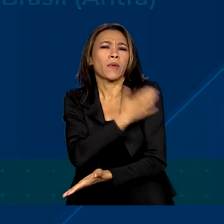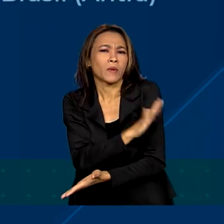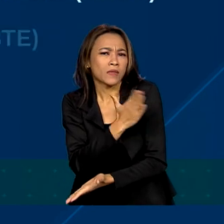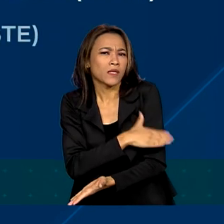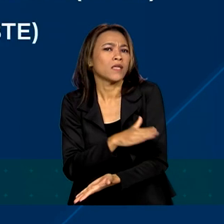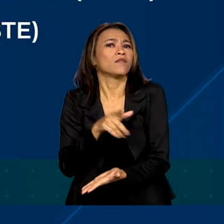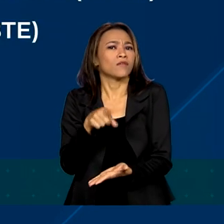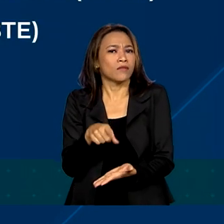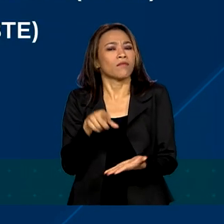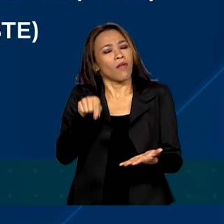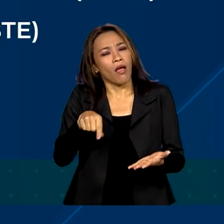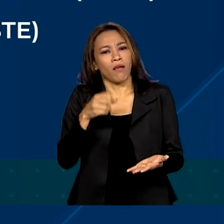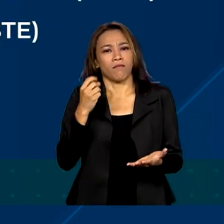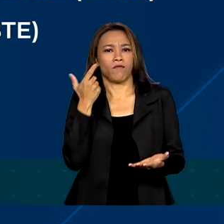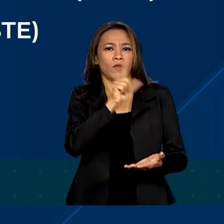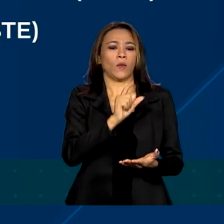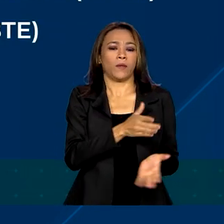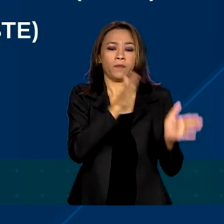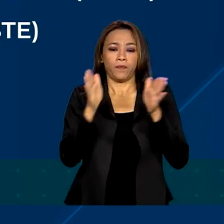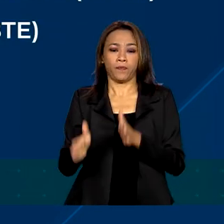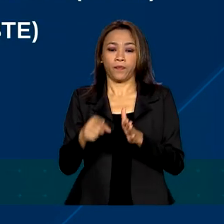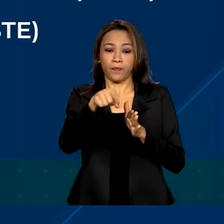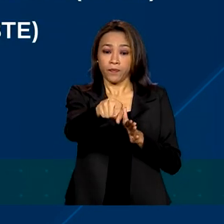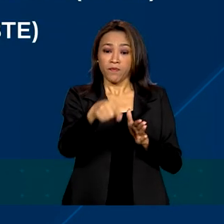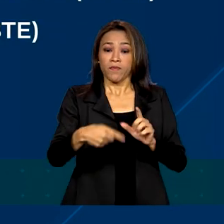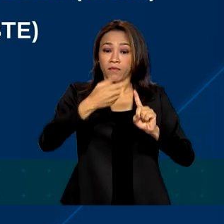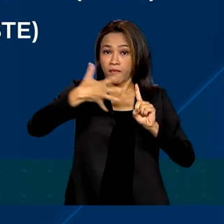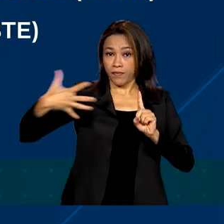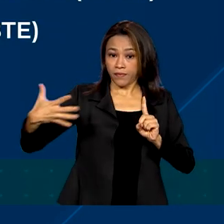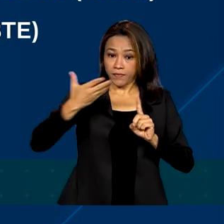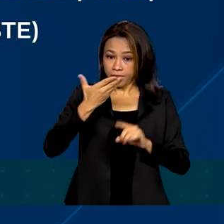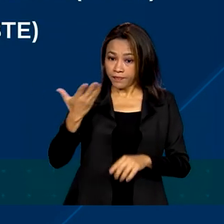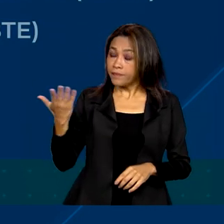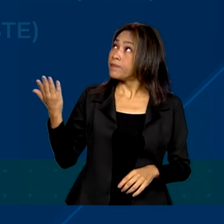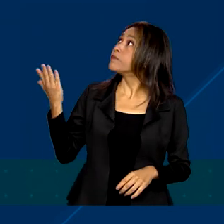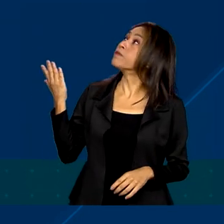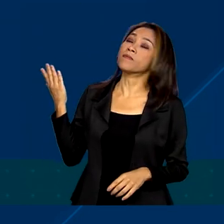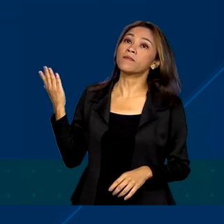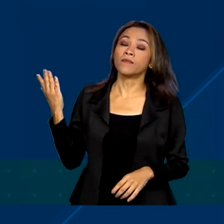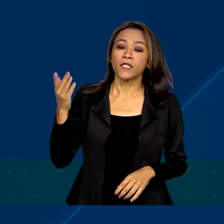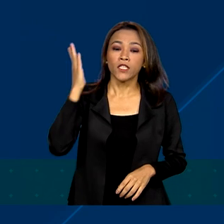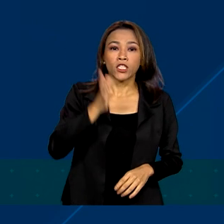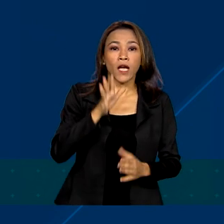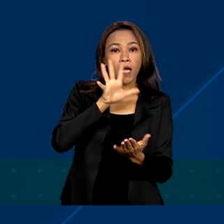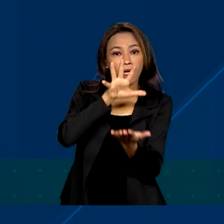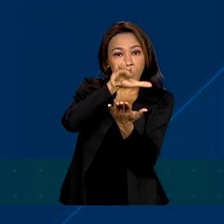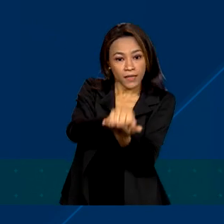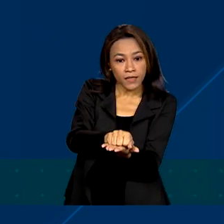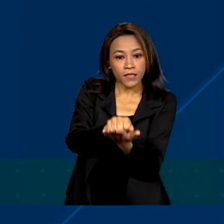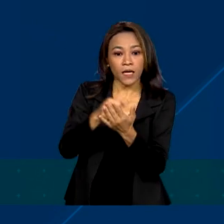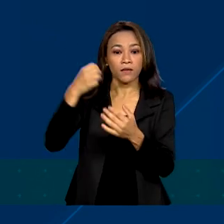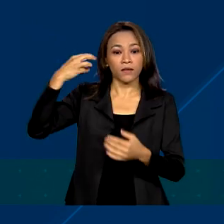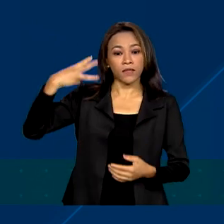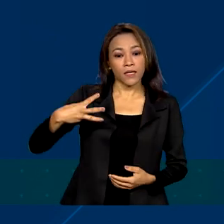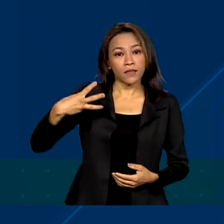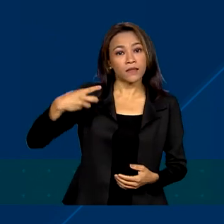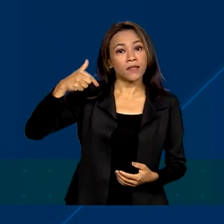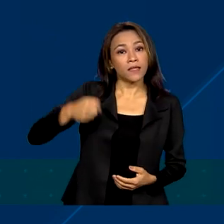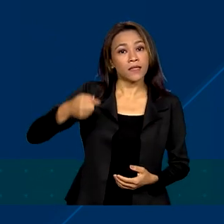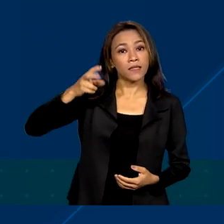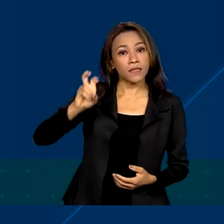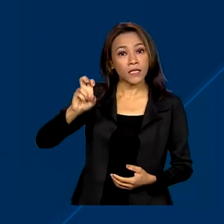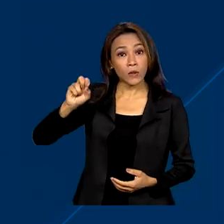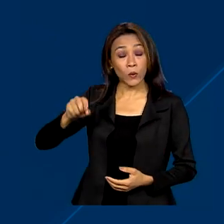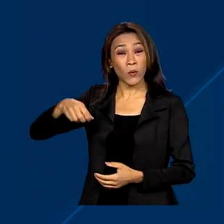organizações LGBTQIA+, nacionais e internacionais, foram registrados 375